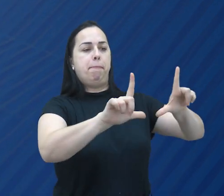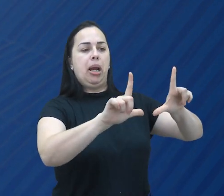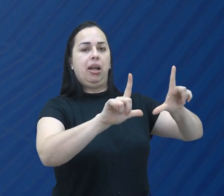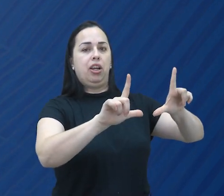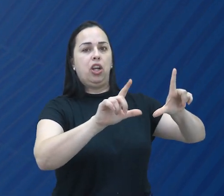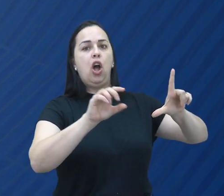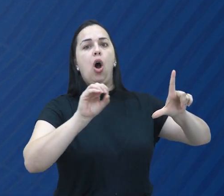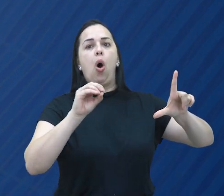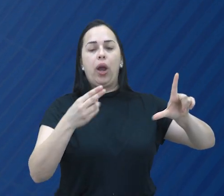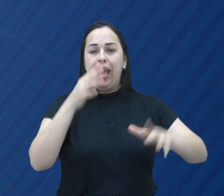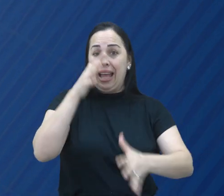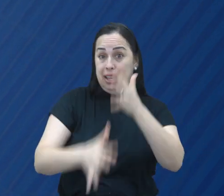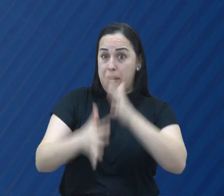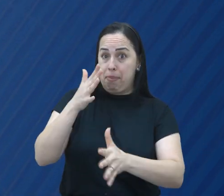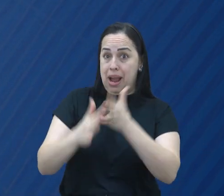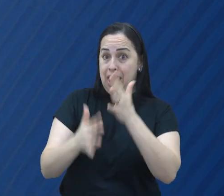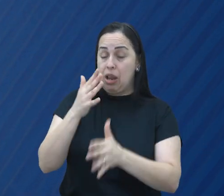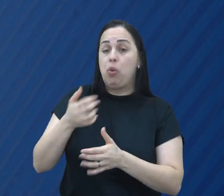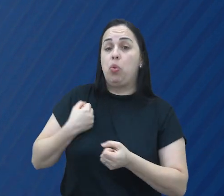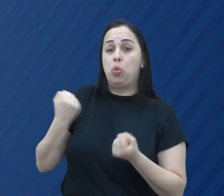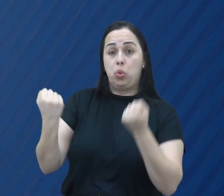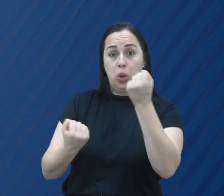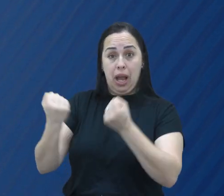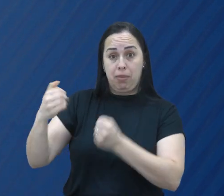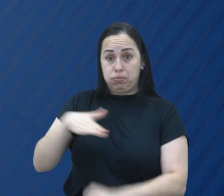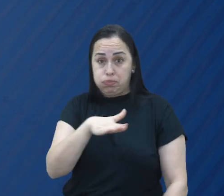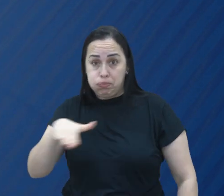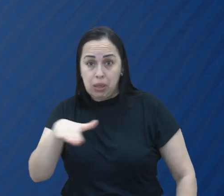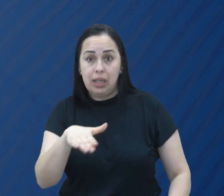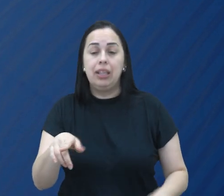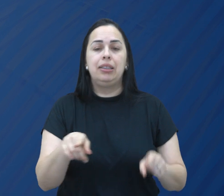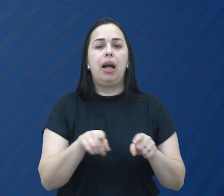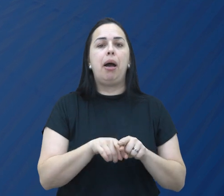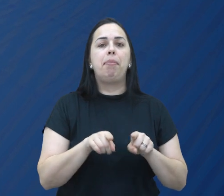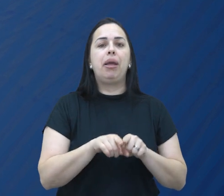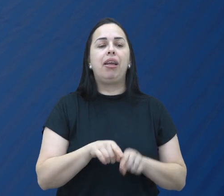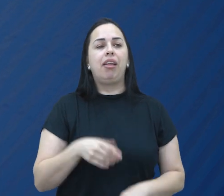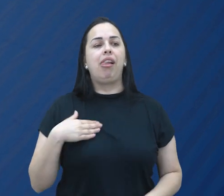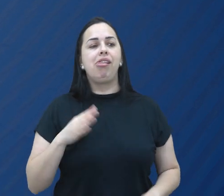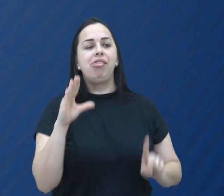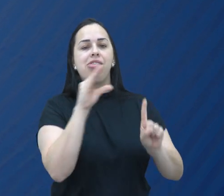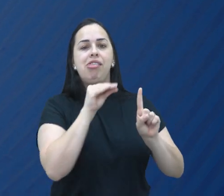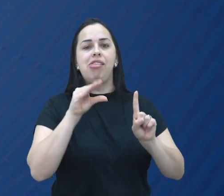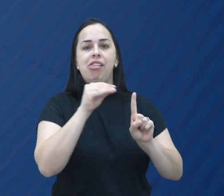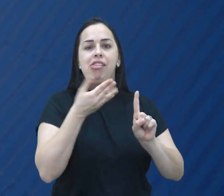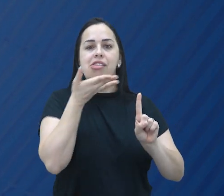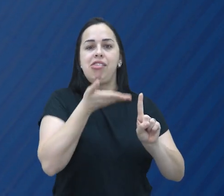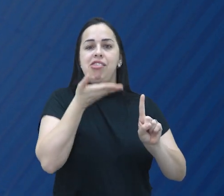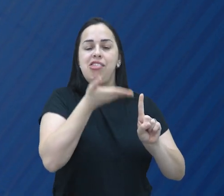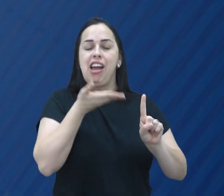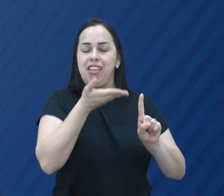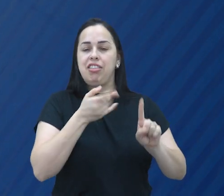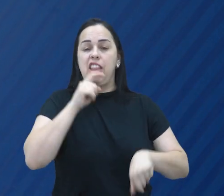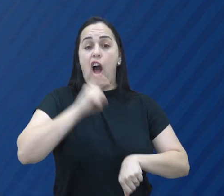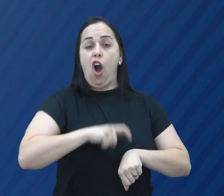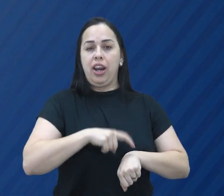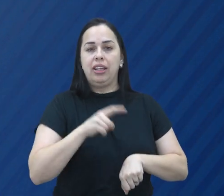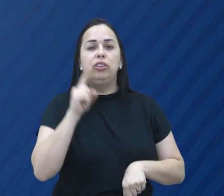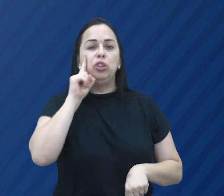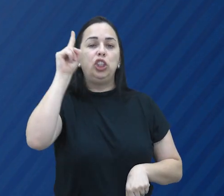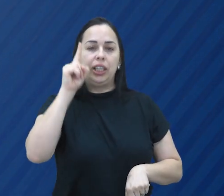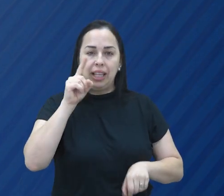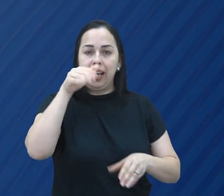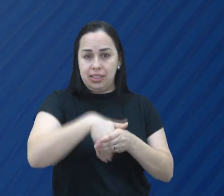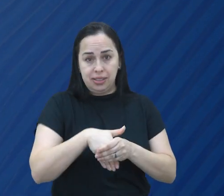para eleitores, placas ou cavaletes que dificultem o trânsito de pessoas e veículos, além de, claro, da